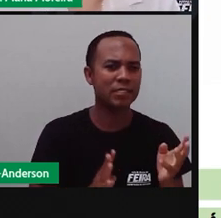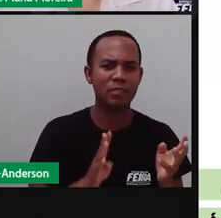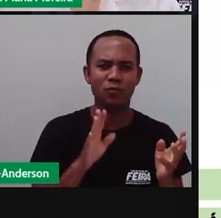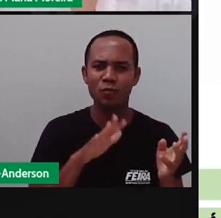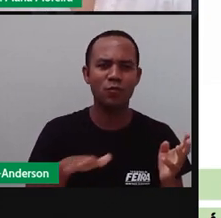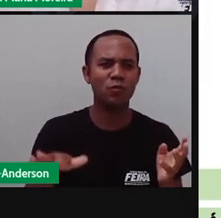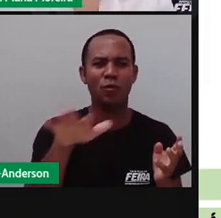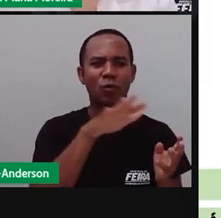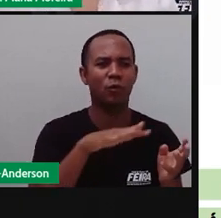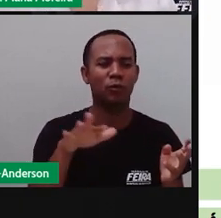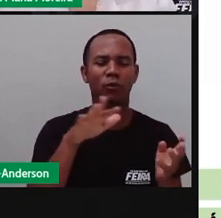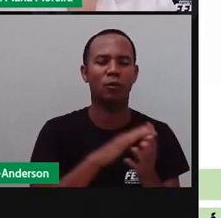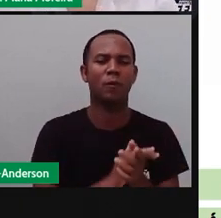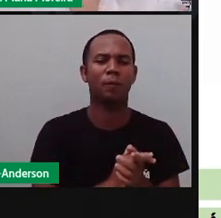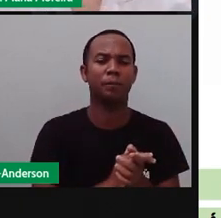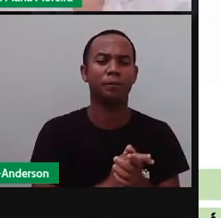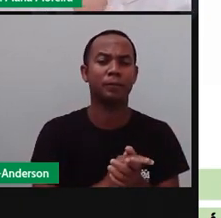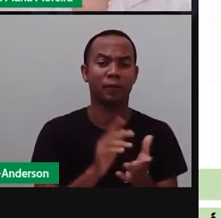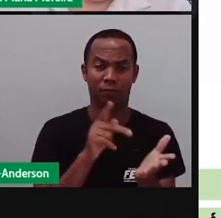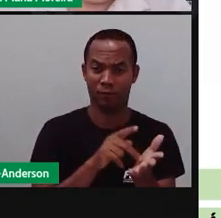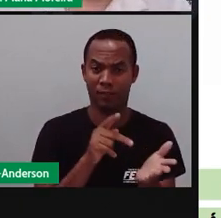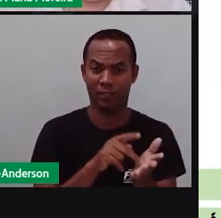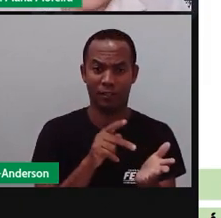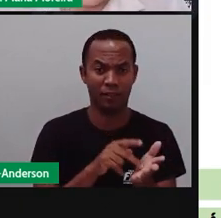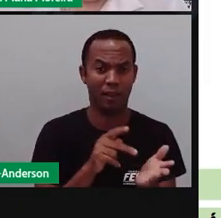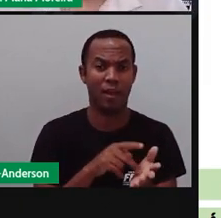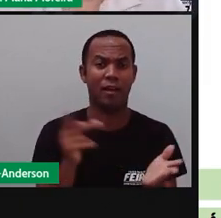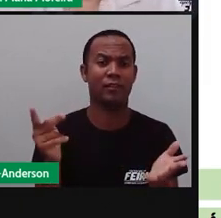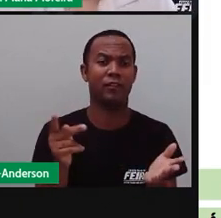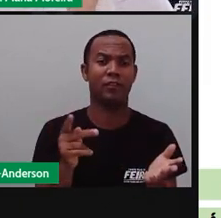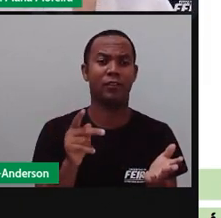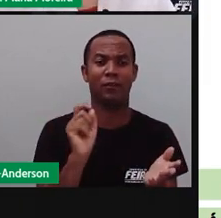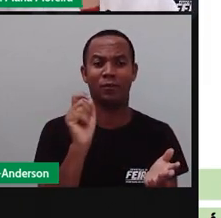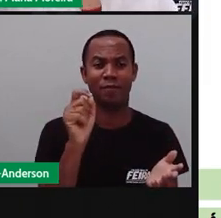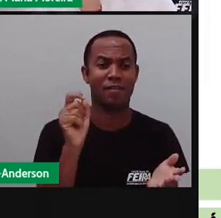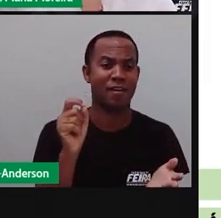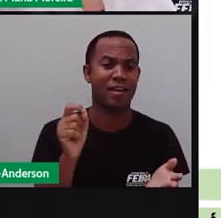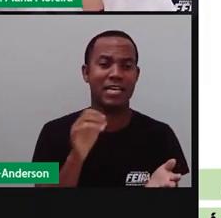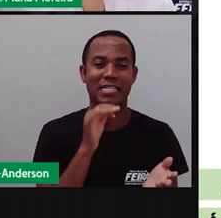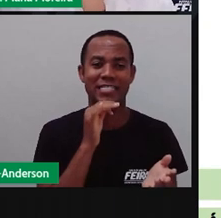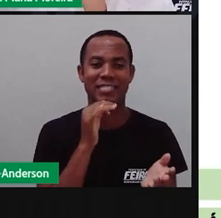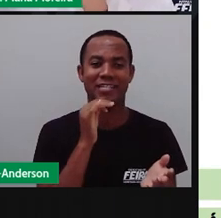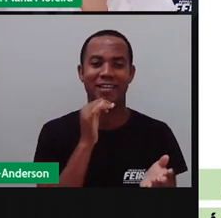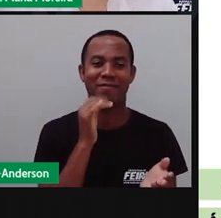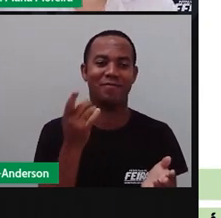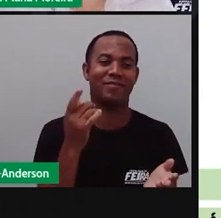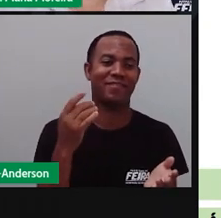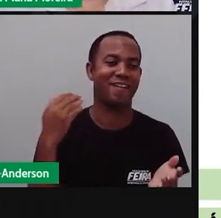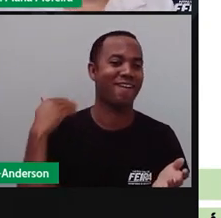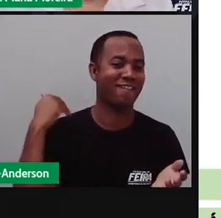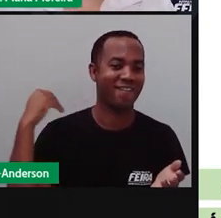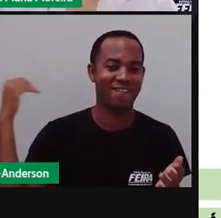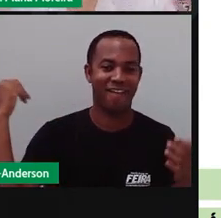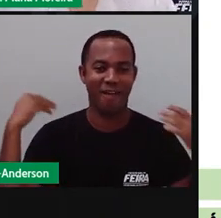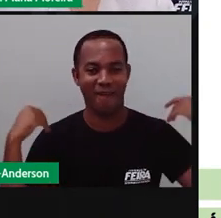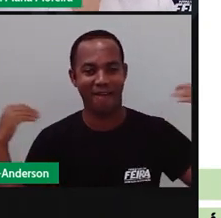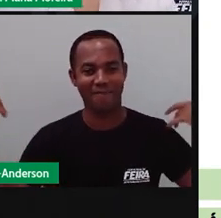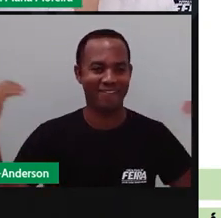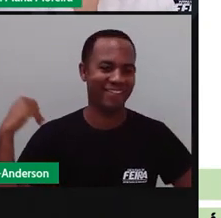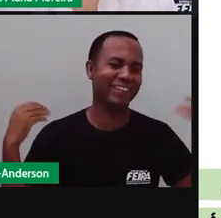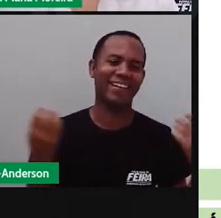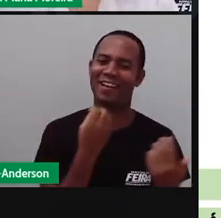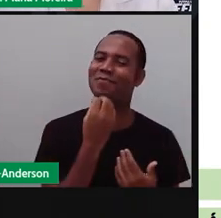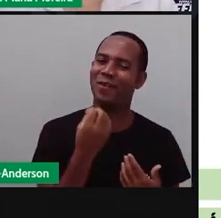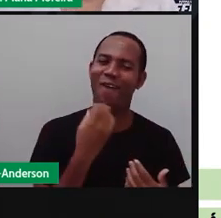Pró ama, mas se falar em viagem, né, a pessoa aqui embaixo ama, aí ele chega a